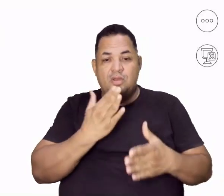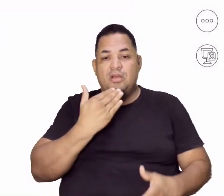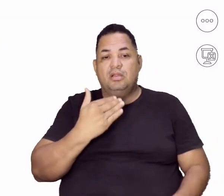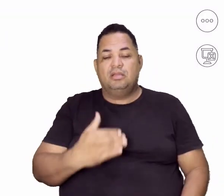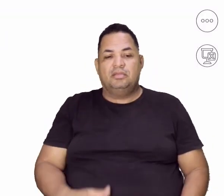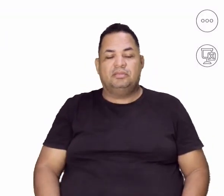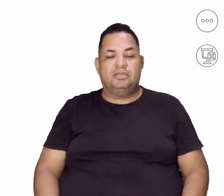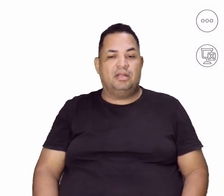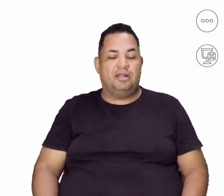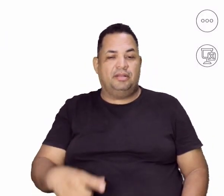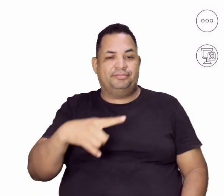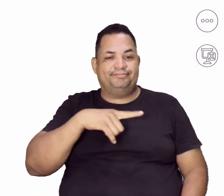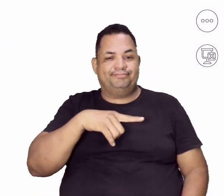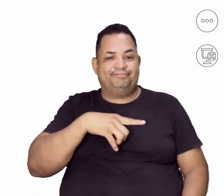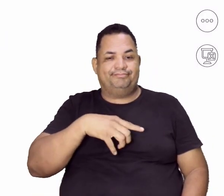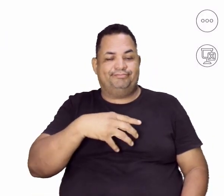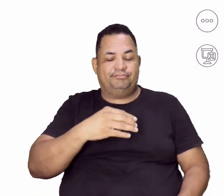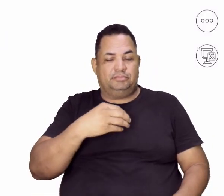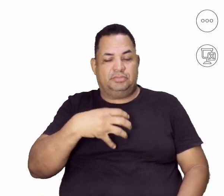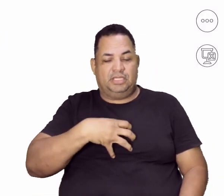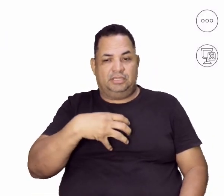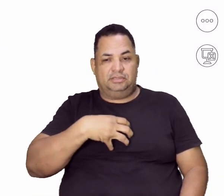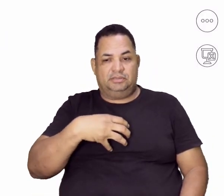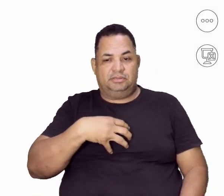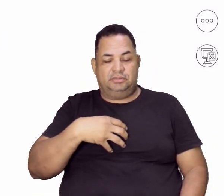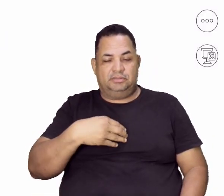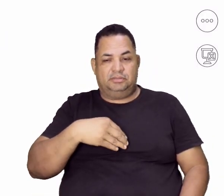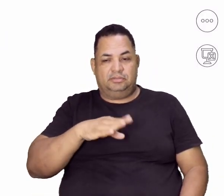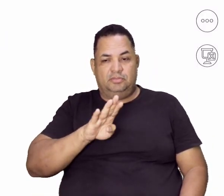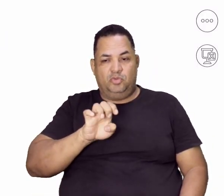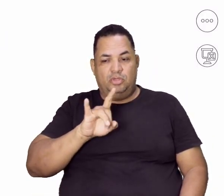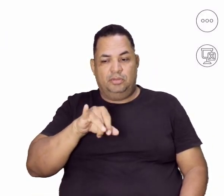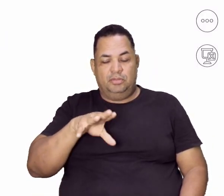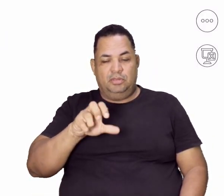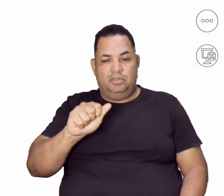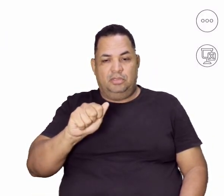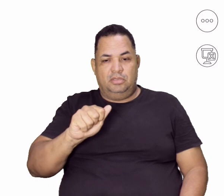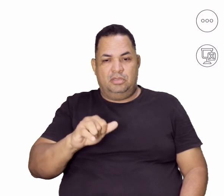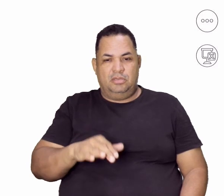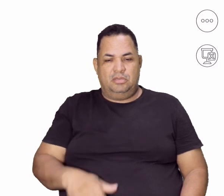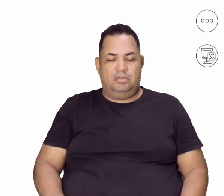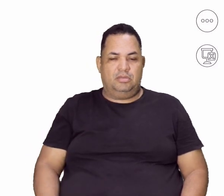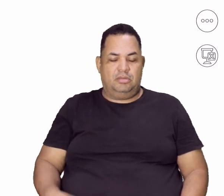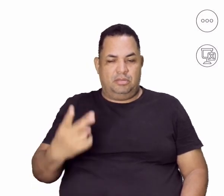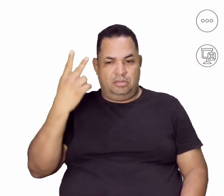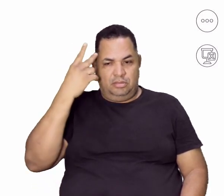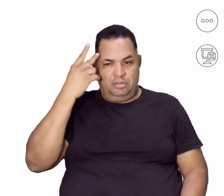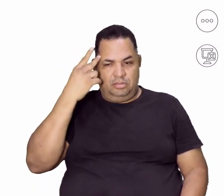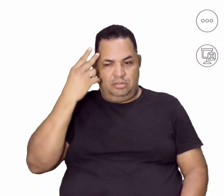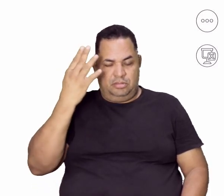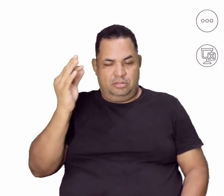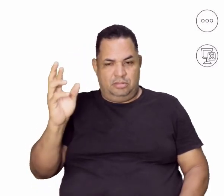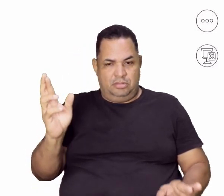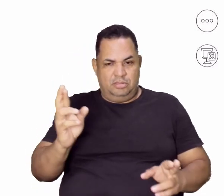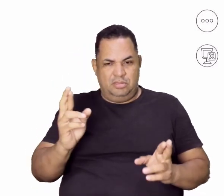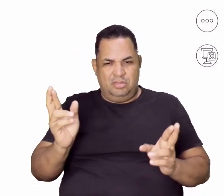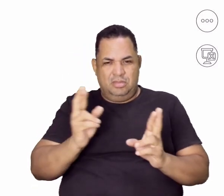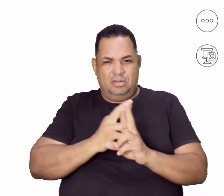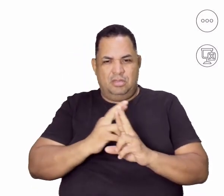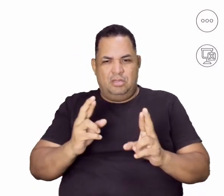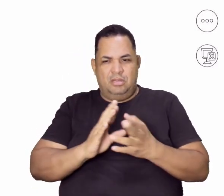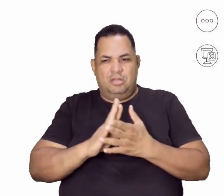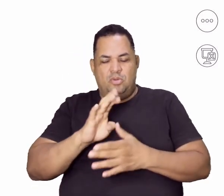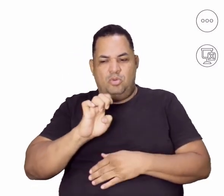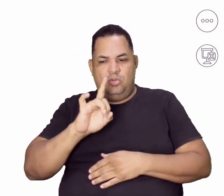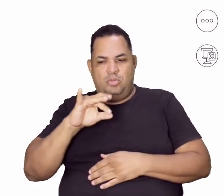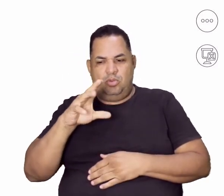E aí tem alguns sinais e alguns sintomas pra relacionar da bulimia. Normalmente tá relacionada aí a compulsão